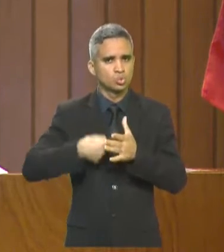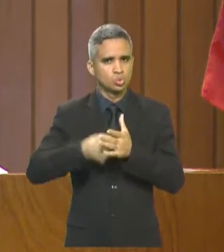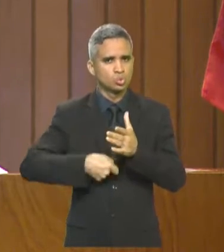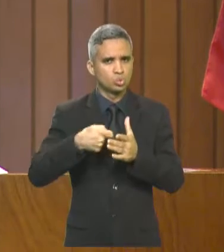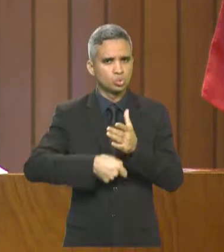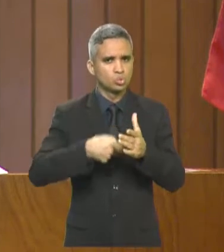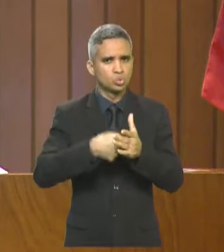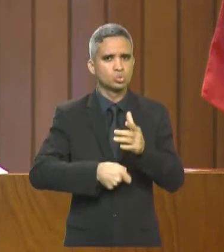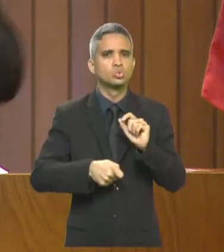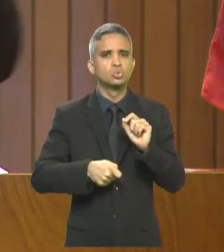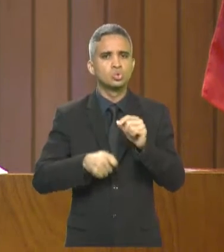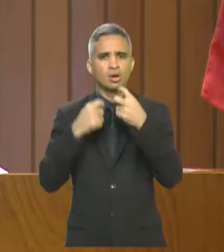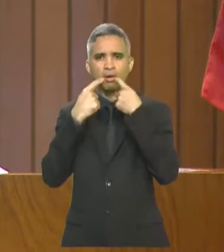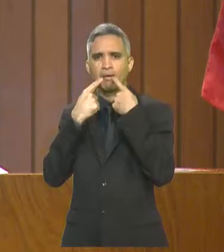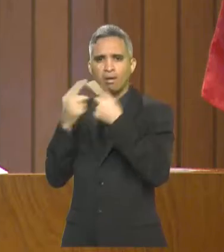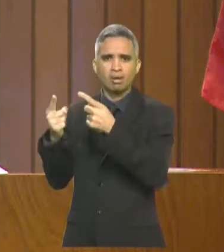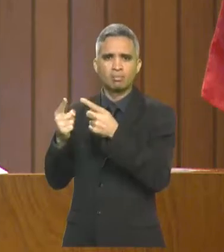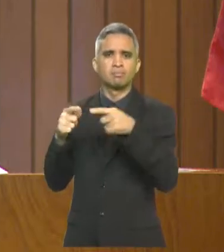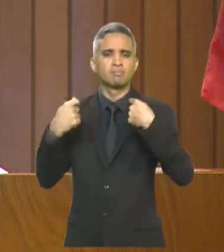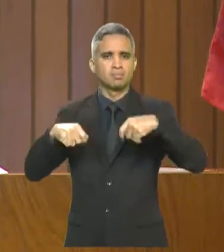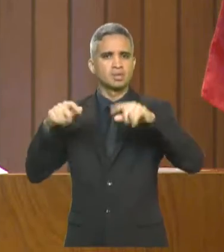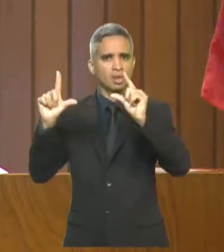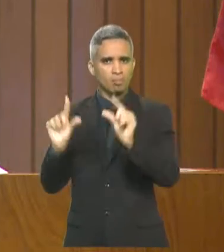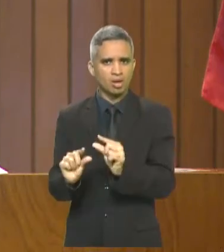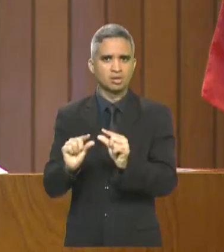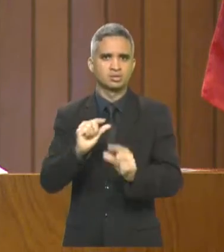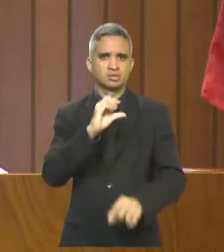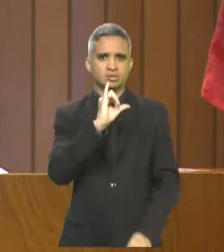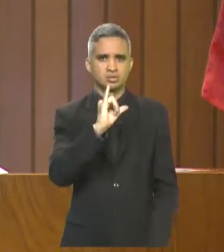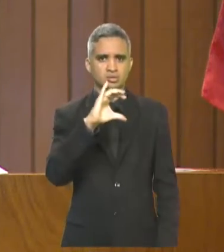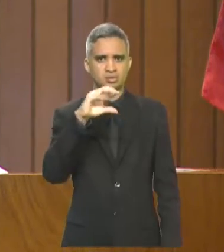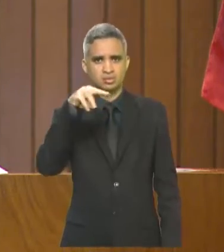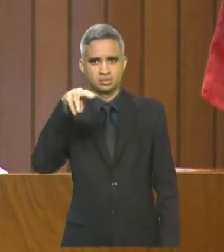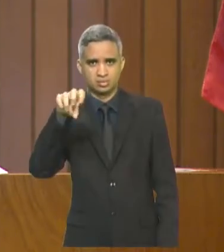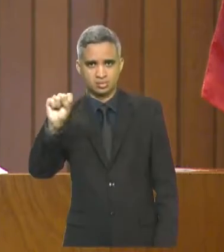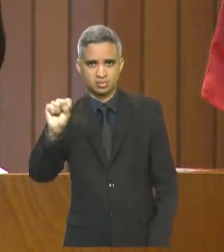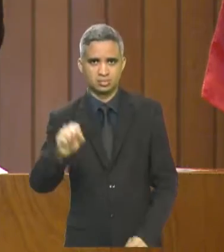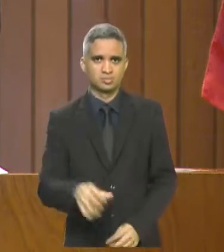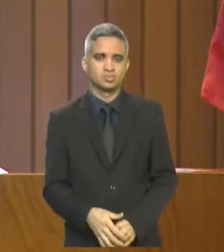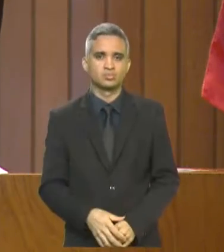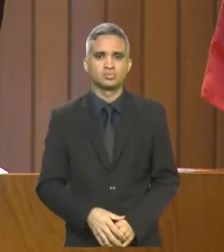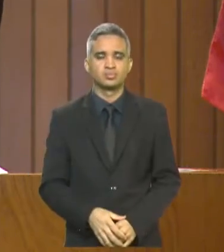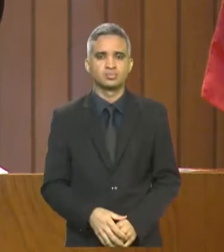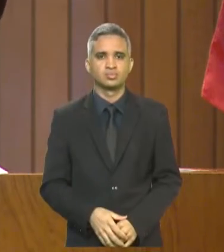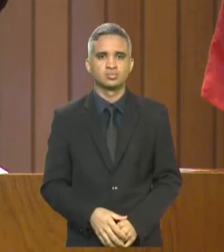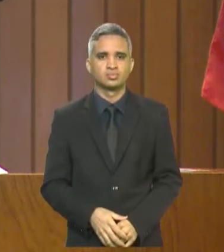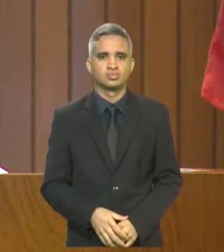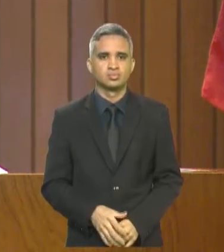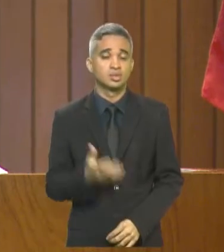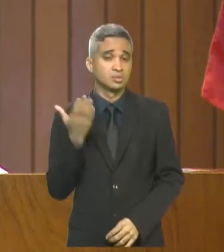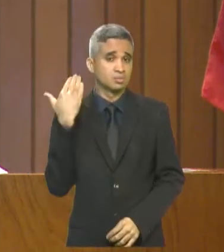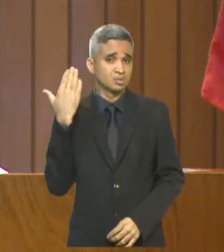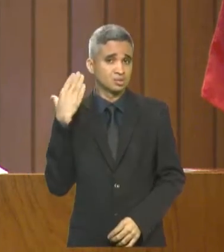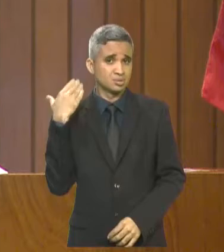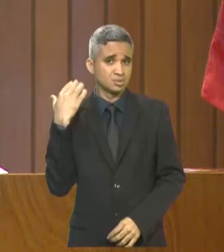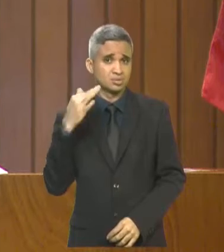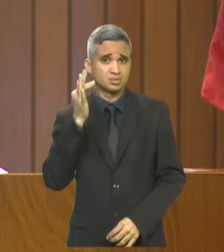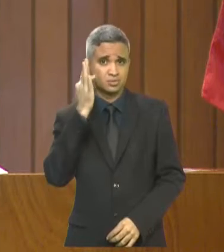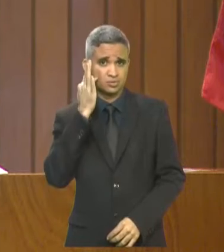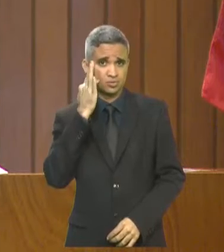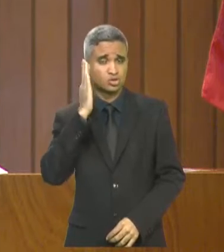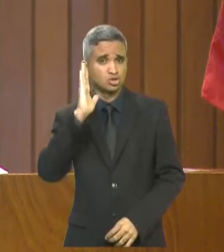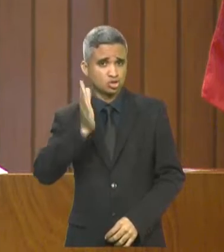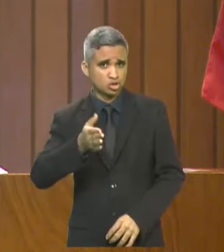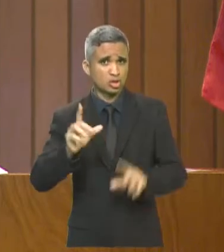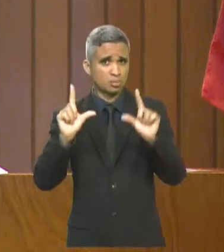gasolina. E é possível, porque o governador Flávio Dino já baixou o ICMS do óleo